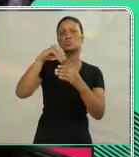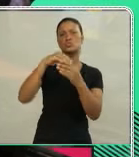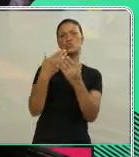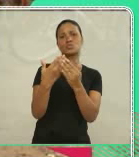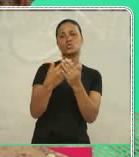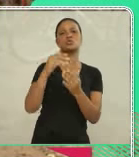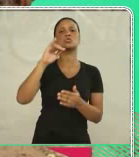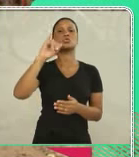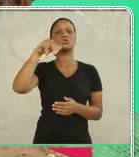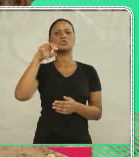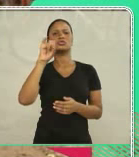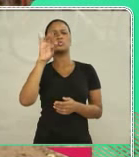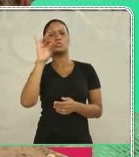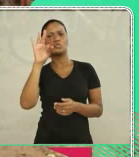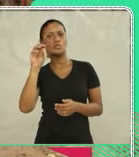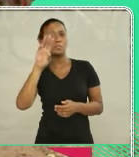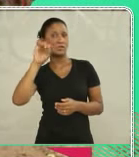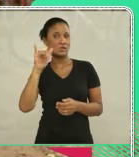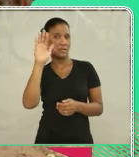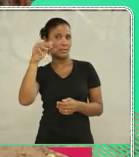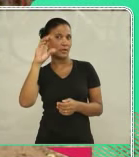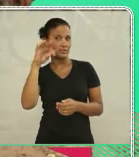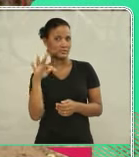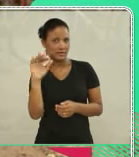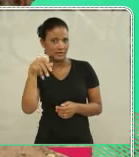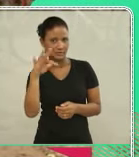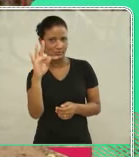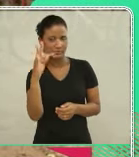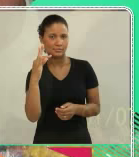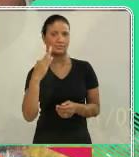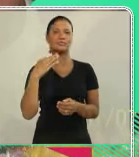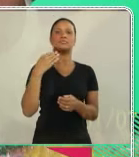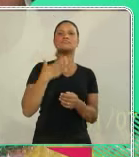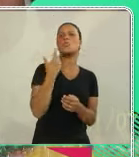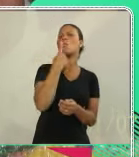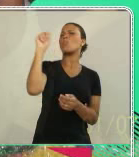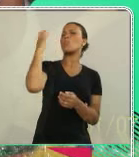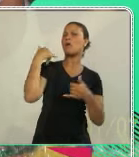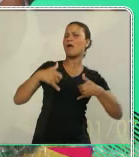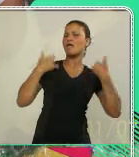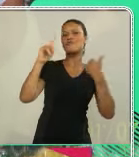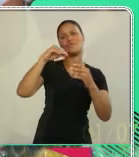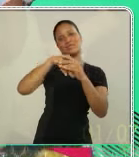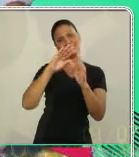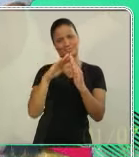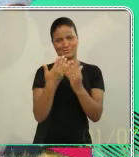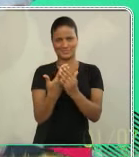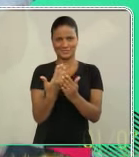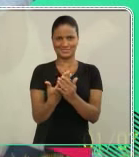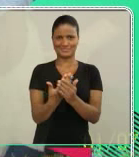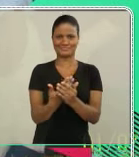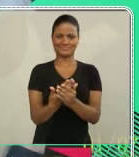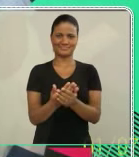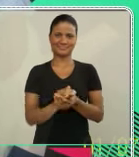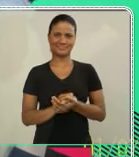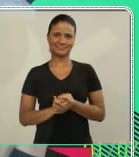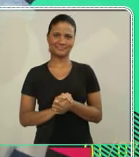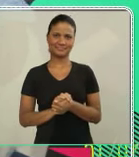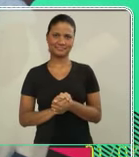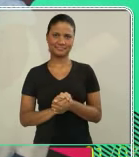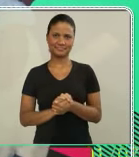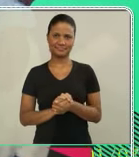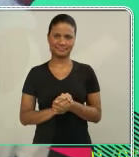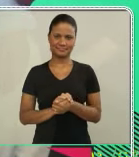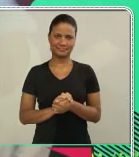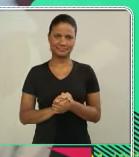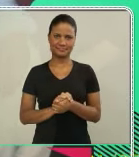Eu estudo no colégio, instituto Benjamin Constant. E meu último aniversário foi na escola. Meu